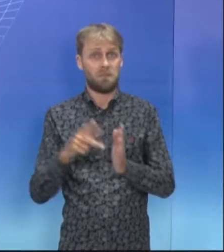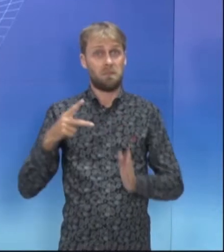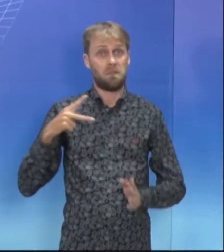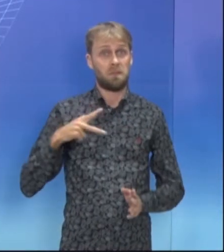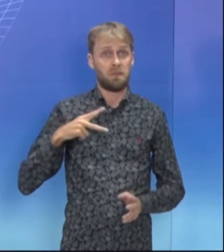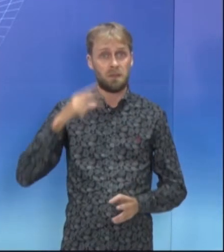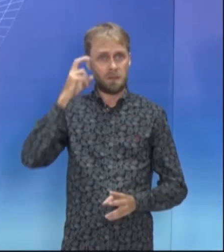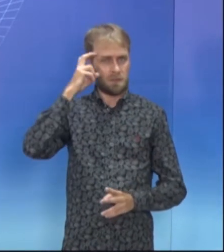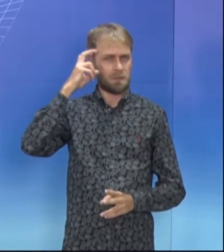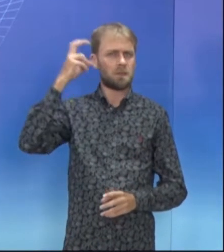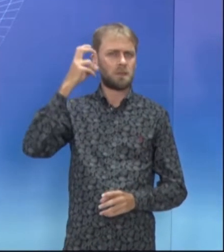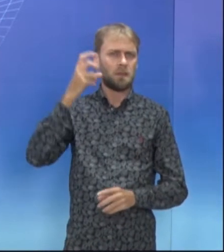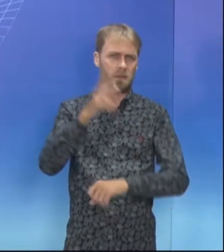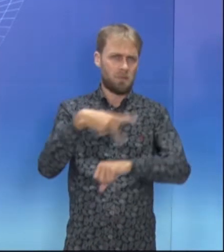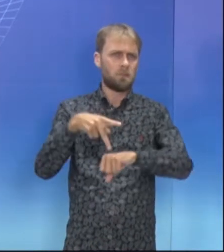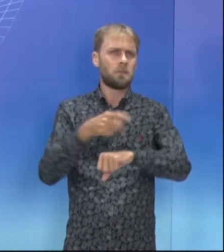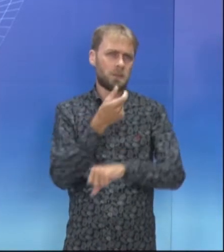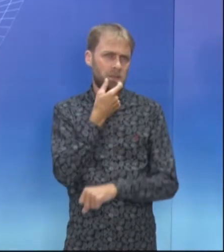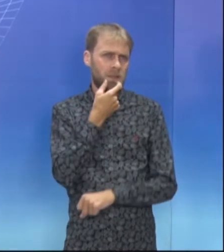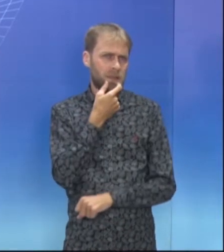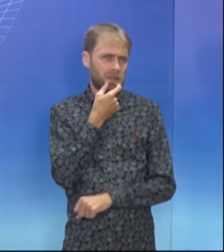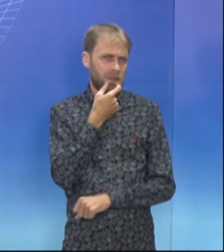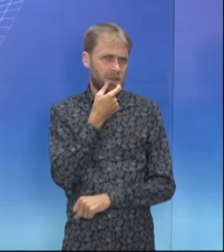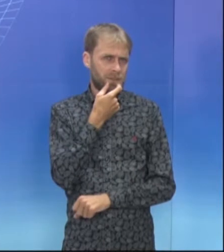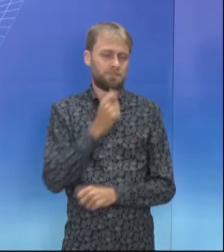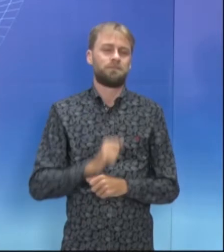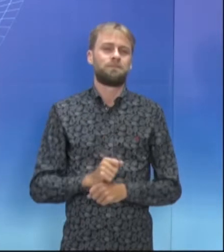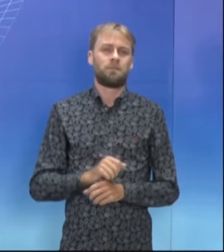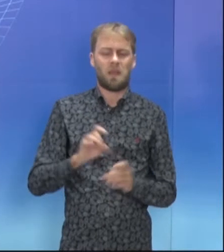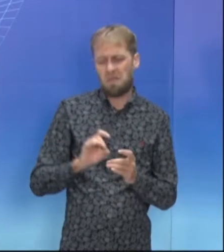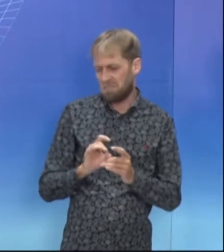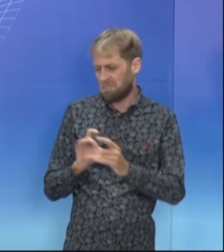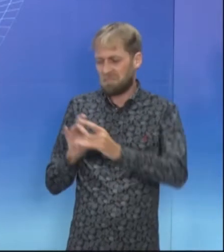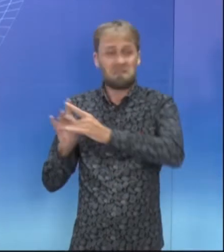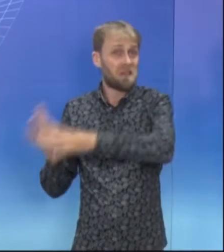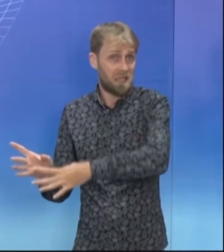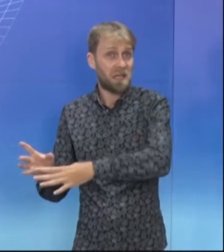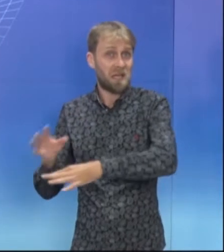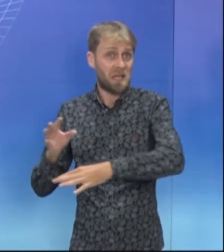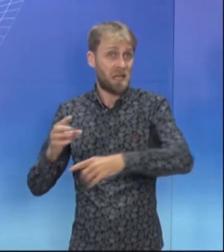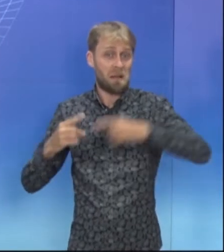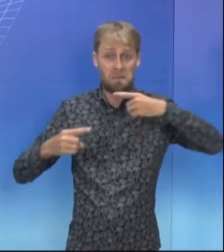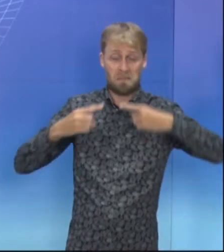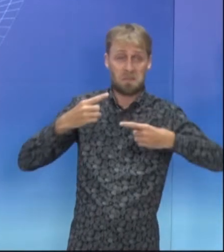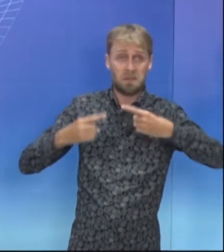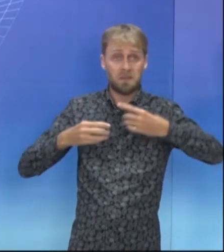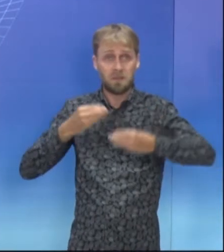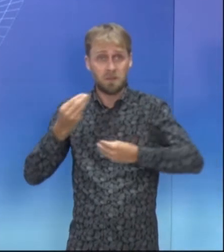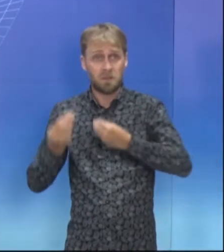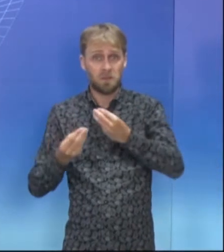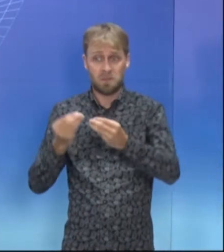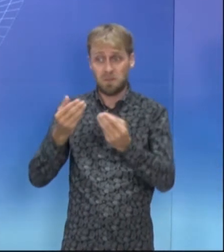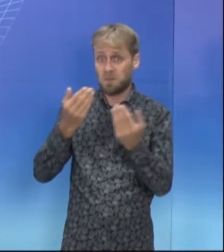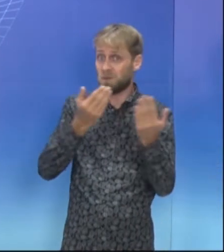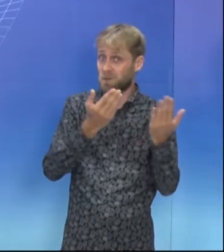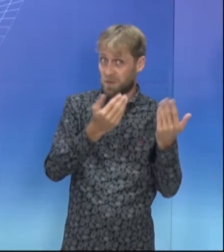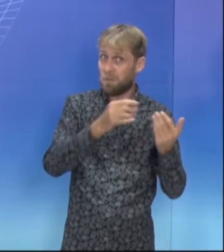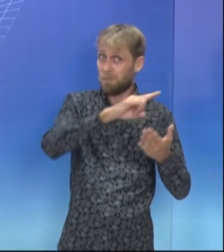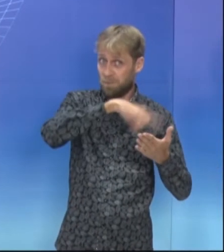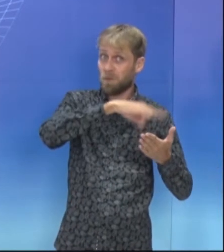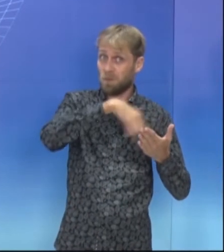Unido? Ele abandonará a política de contratação de universitários como agentes secretos?